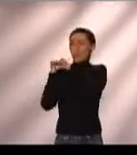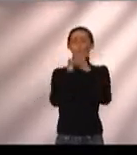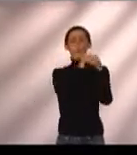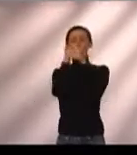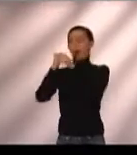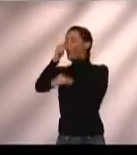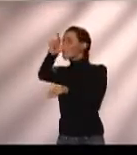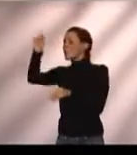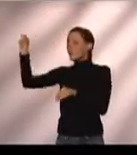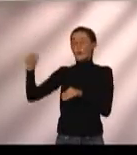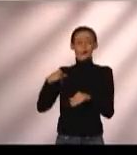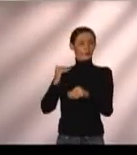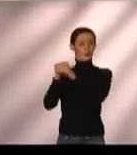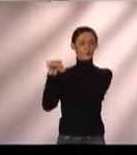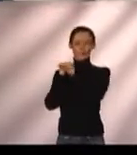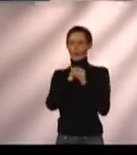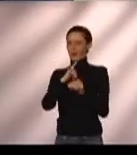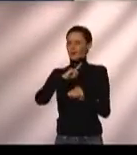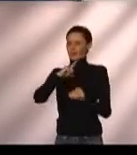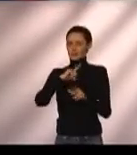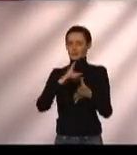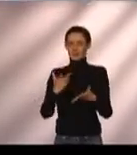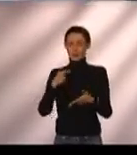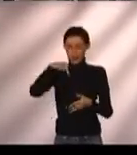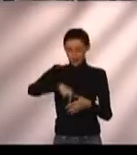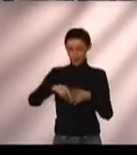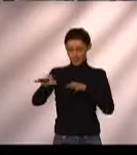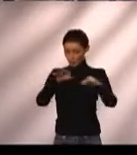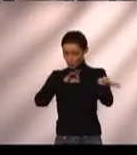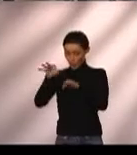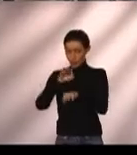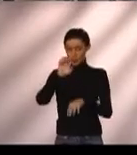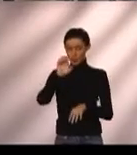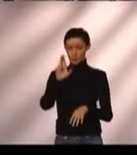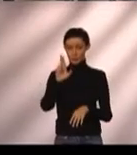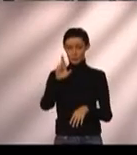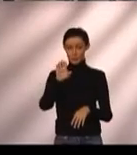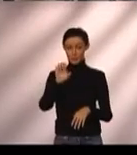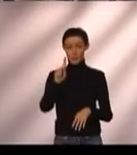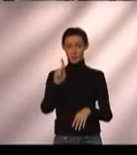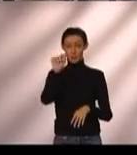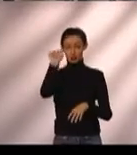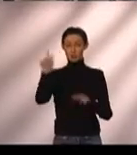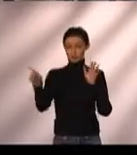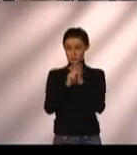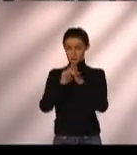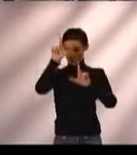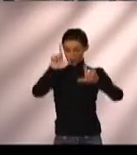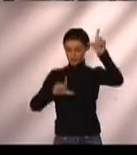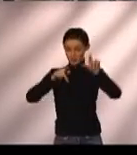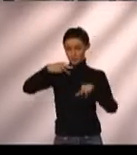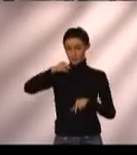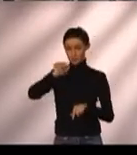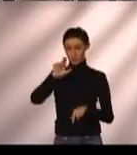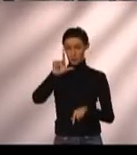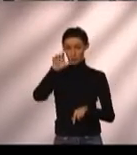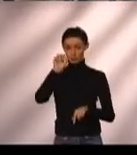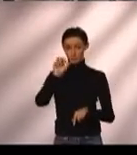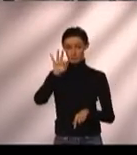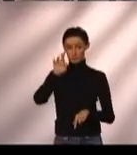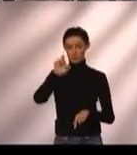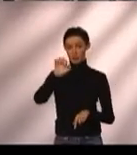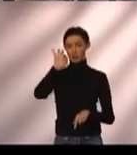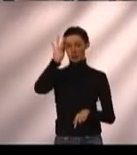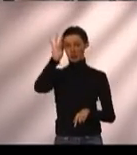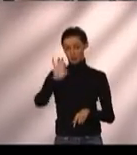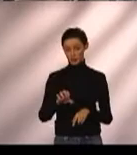aos outros candidatos. E o Eureka, através da TV Paulo Freire, ele vem justamente